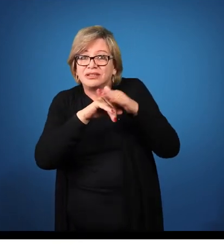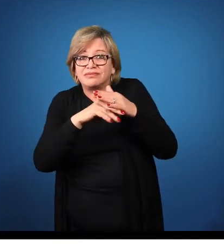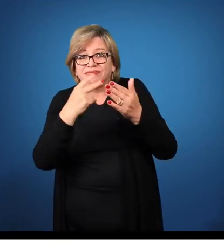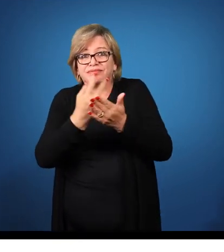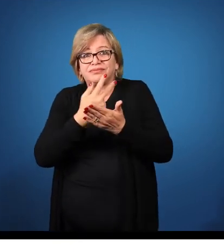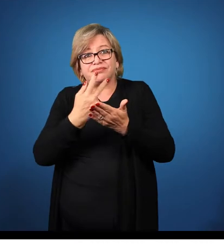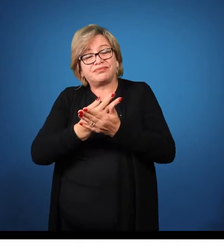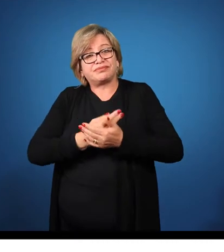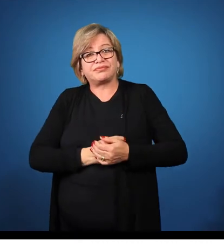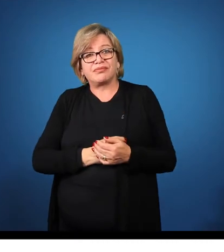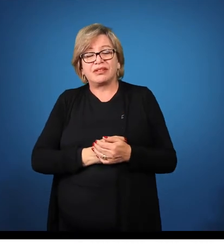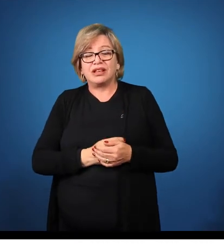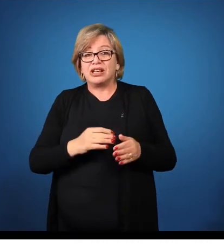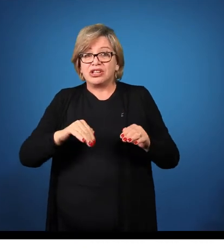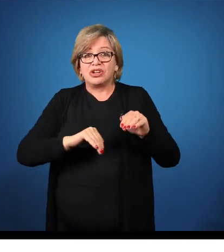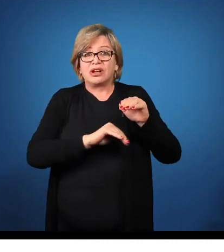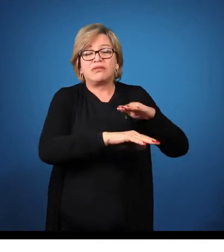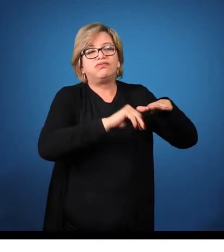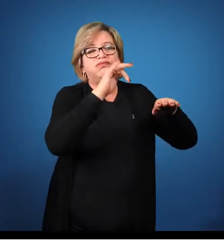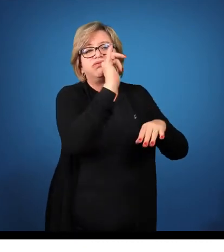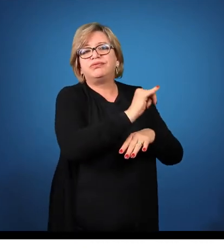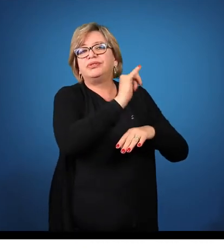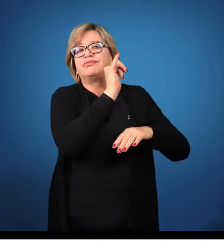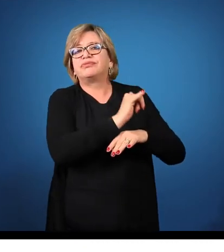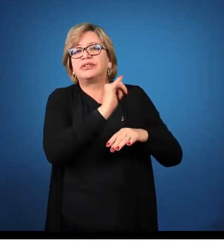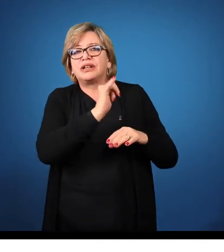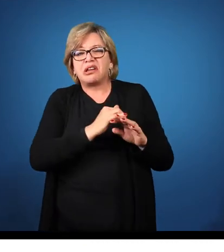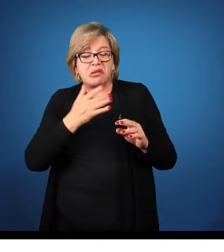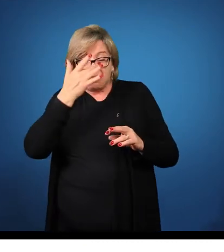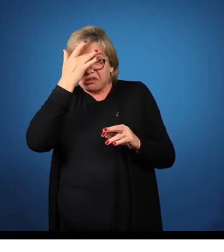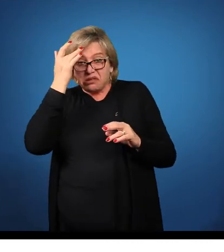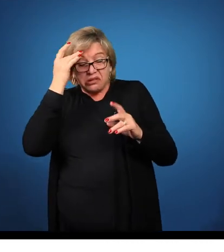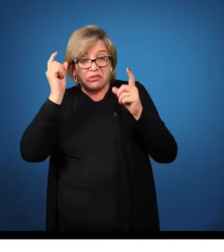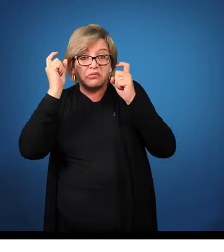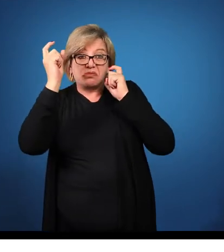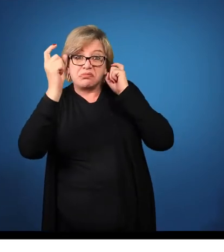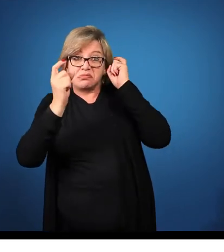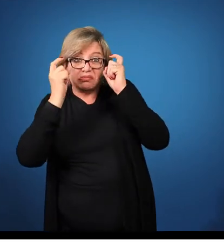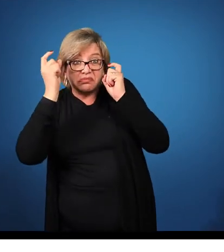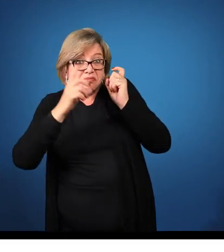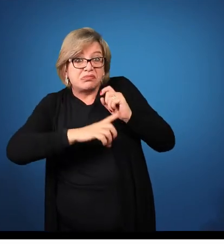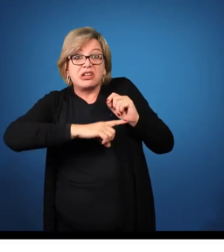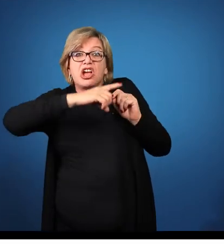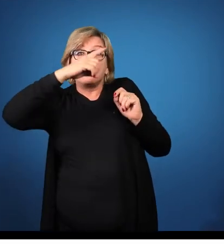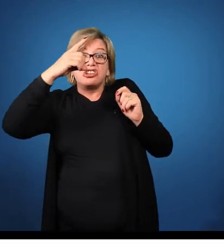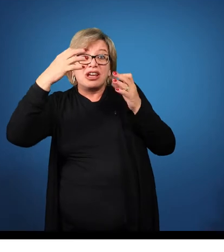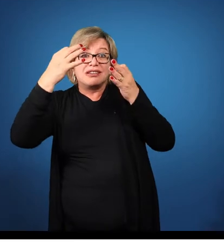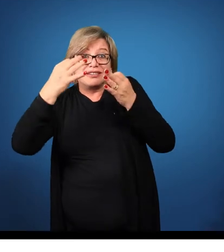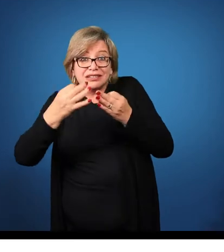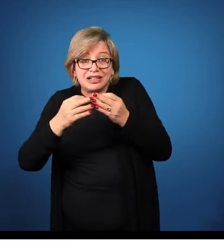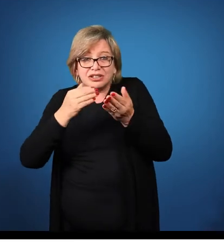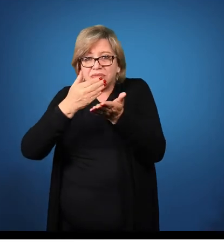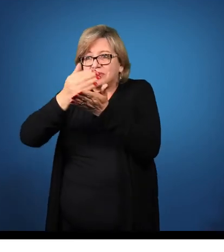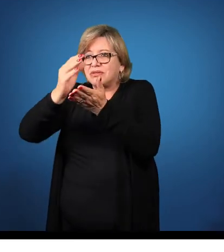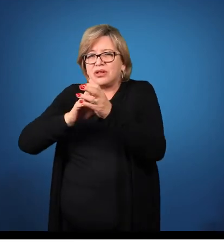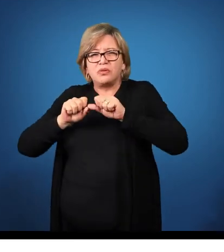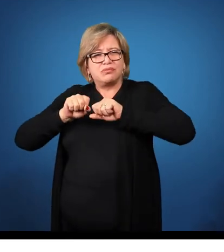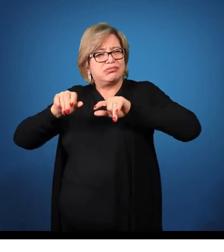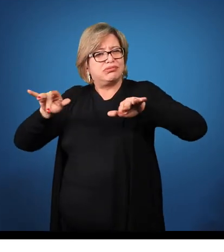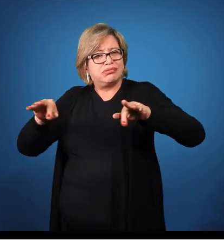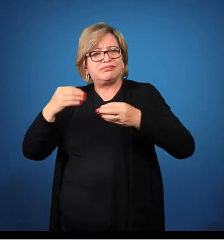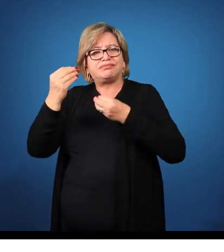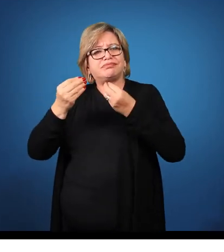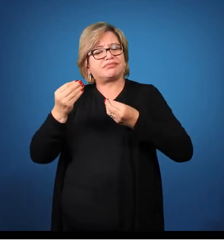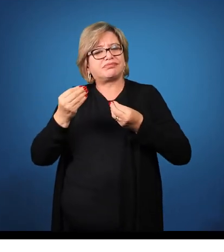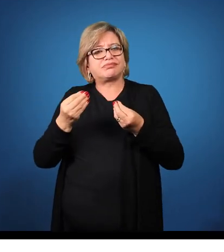Chegou lá no depósito, ficou lá num canto, ninguém se preocupou em armazenar pelas datas e distribuir esses produtos também, de